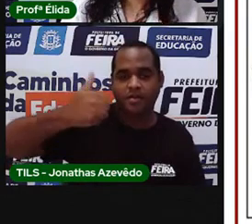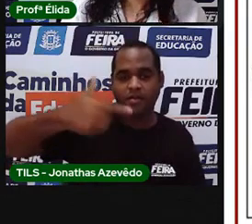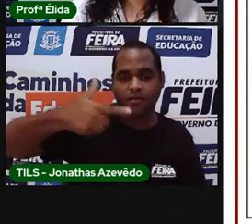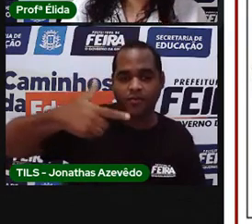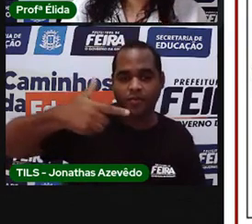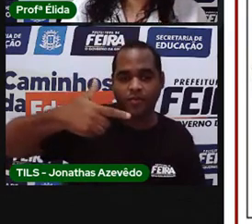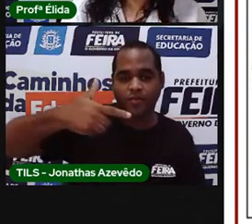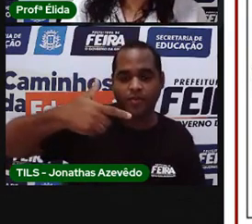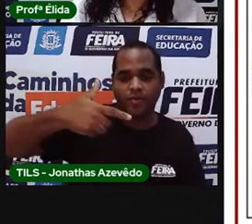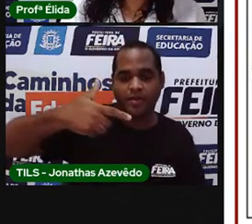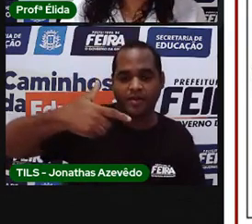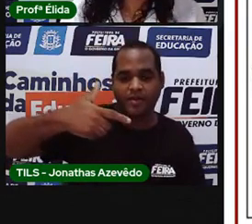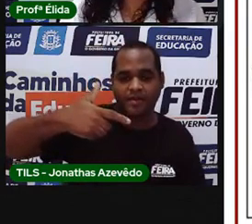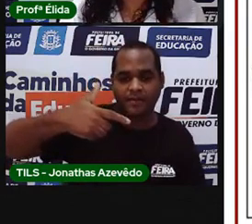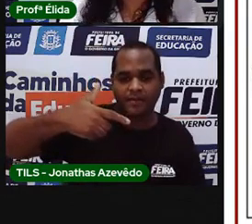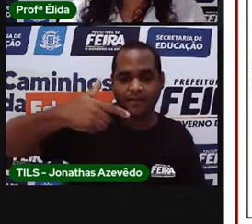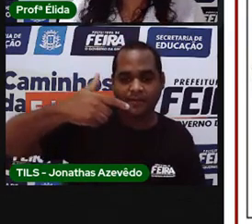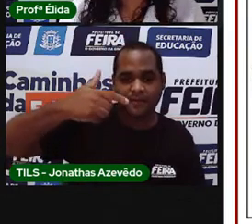segundo,